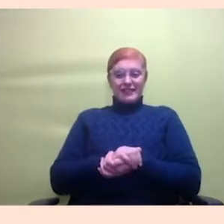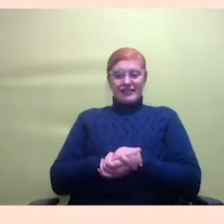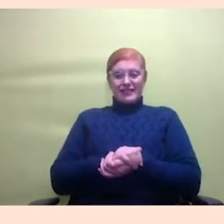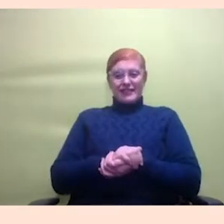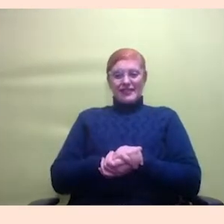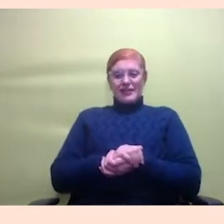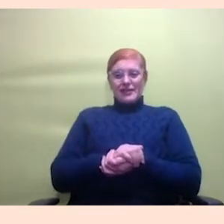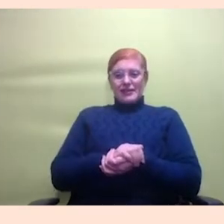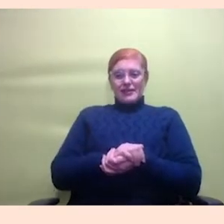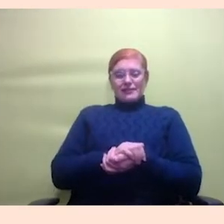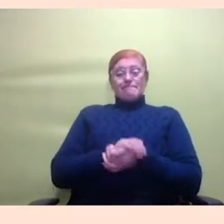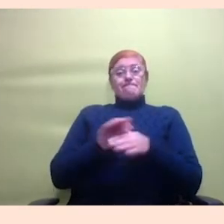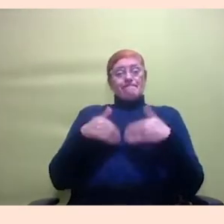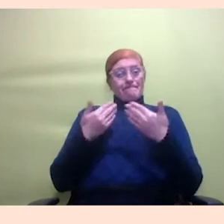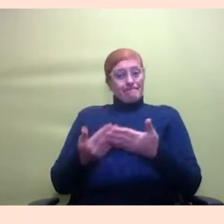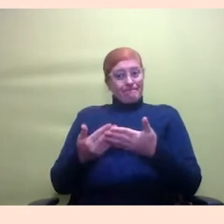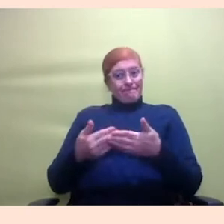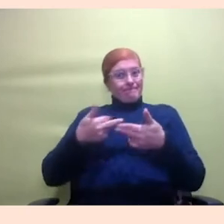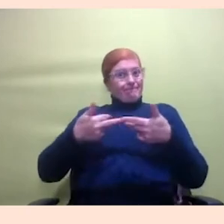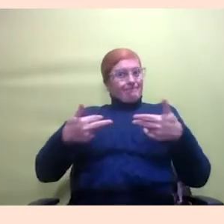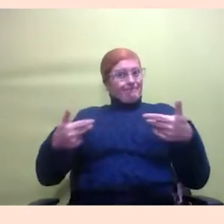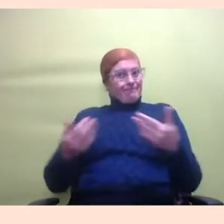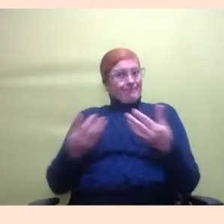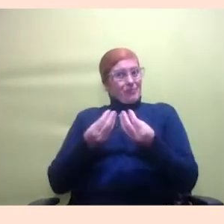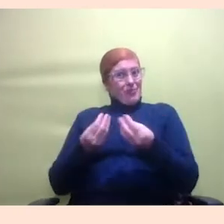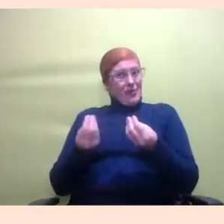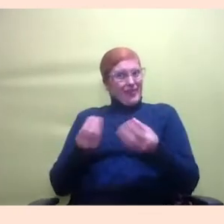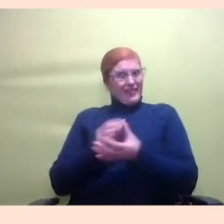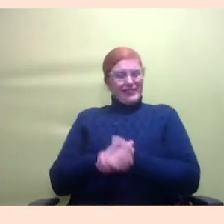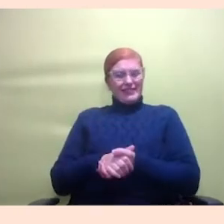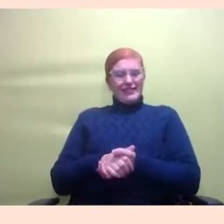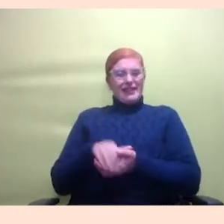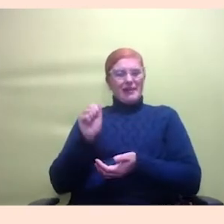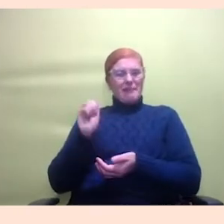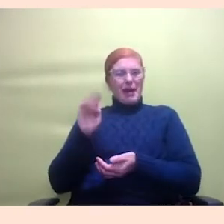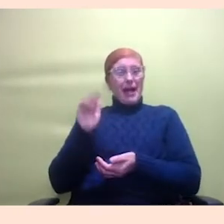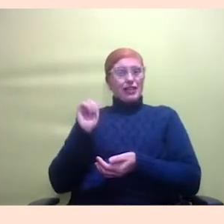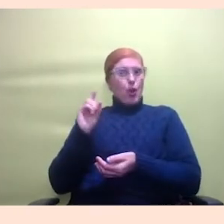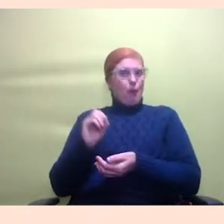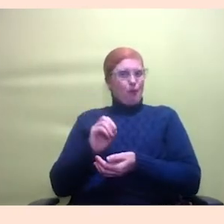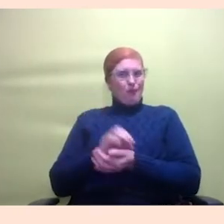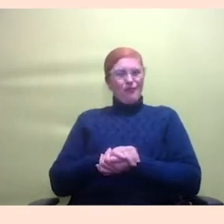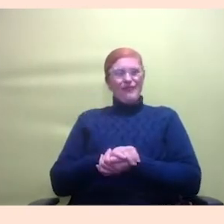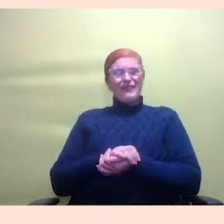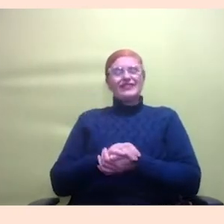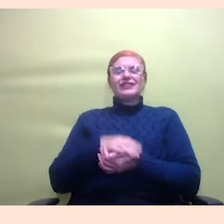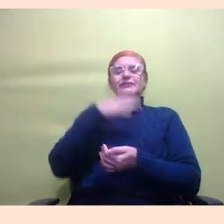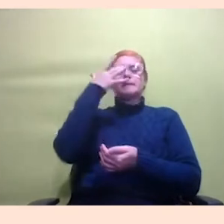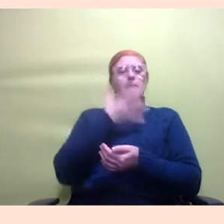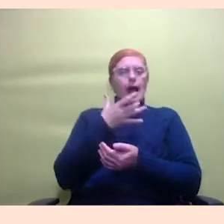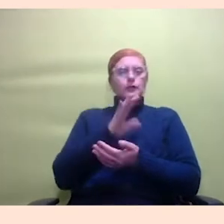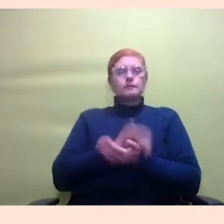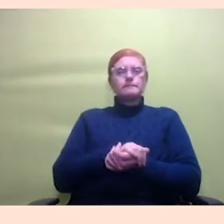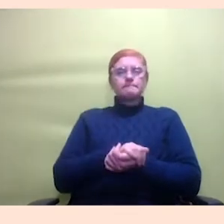Então um monte de coisa né menina que babado é eu acho que é isso assim que as